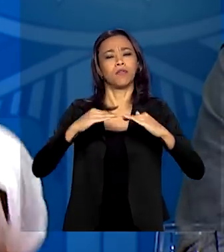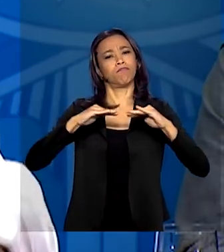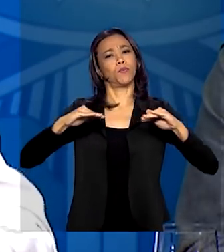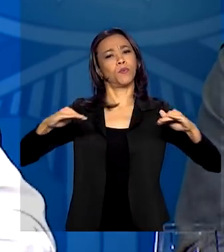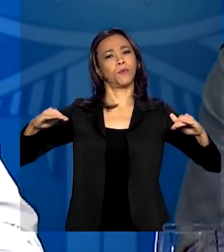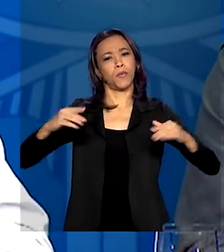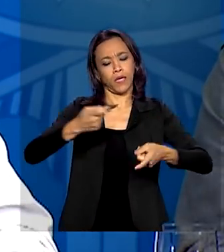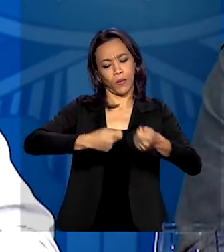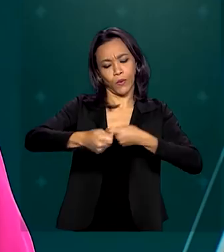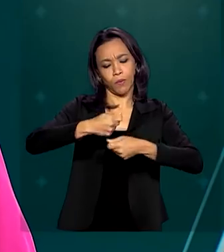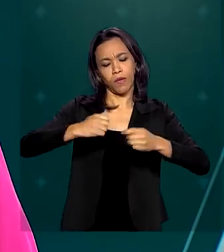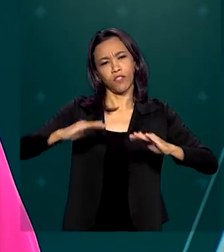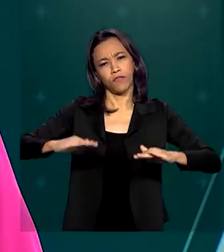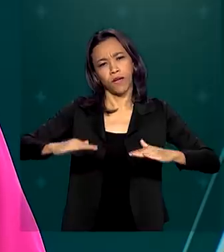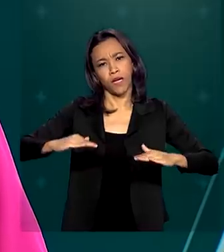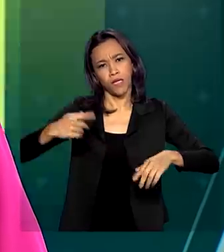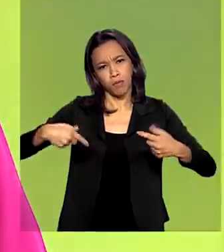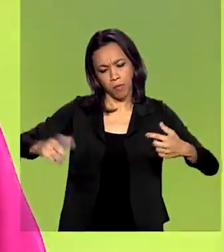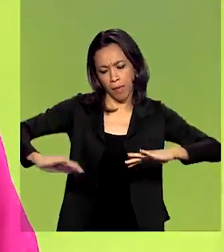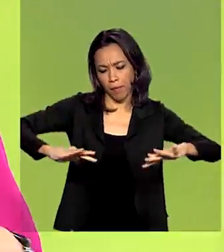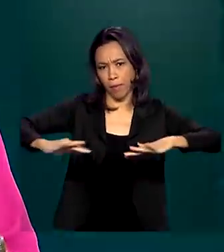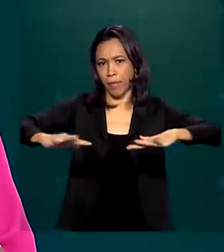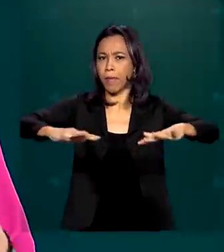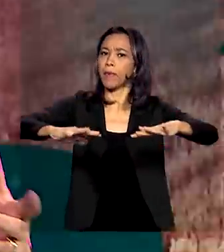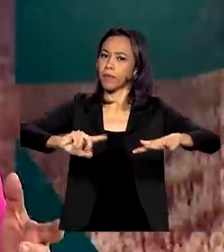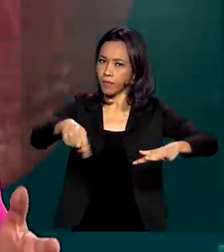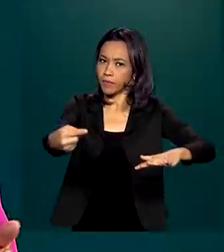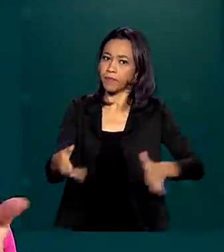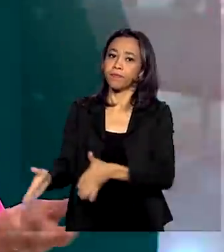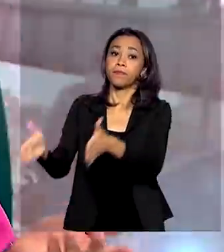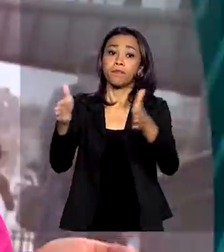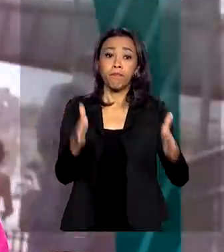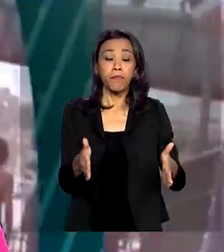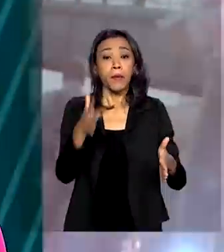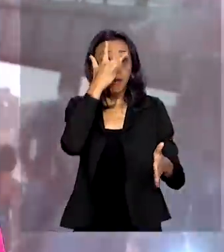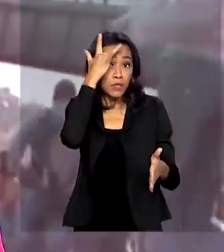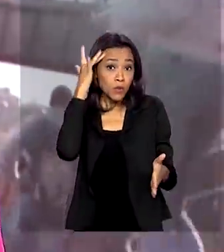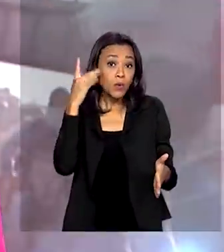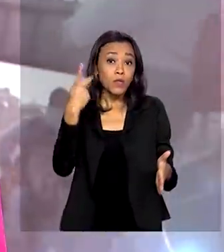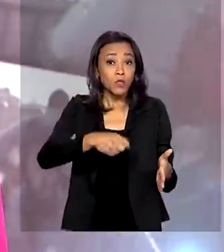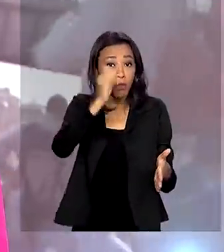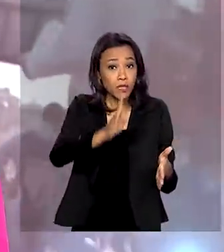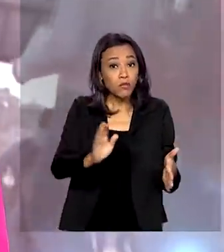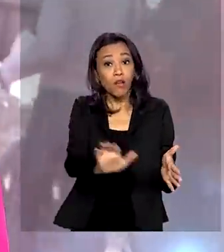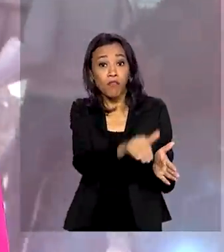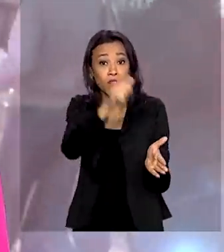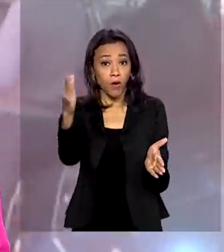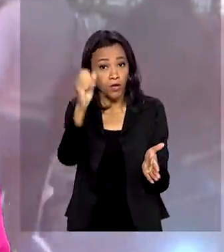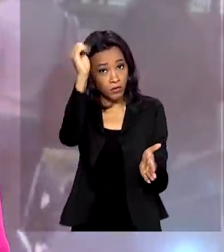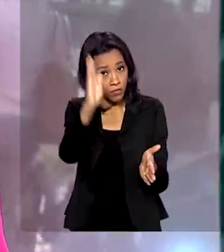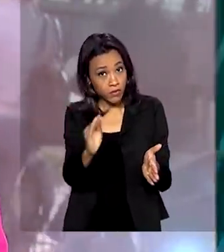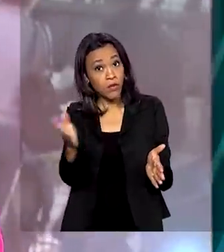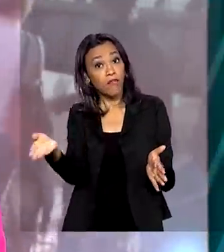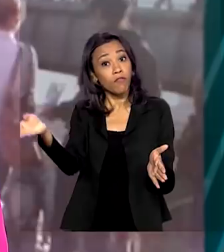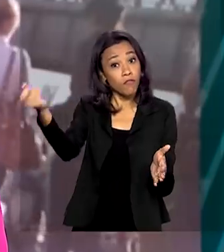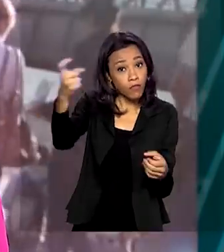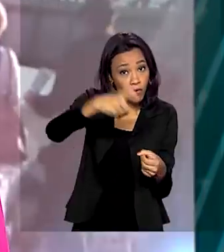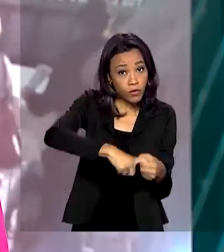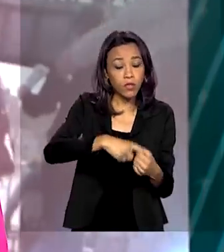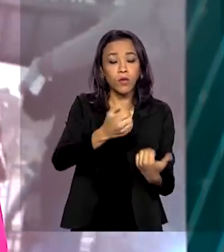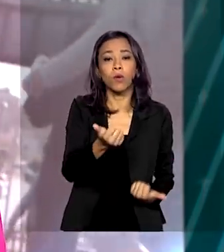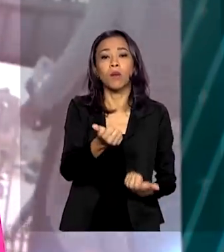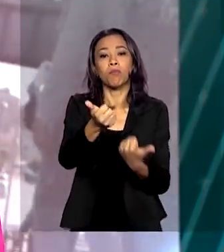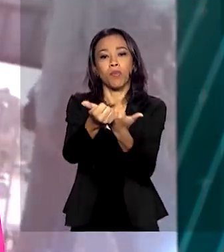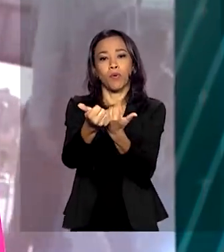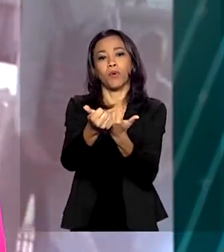devagar e depois aquece. Olha, e mais brasileiros que estão aí fora do país estão retornando ao Brasil com a ajuda do Ministério